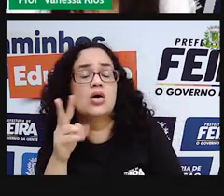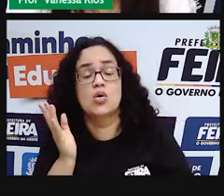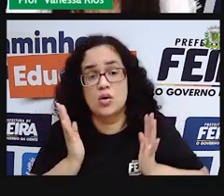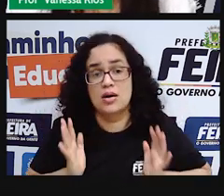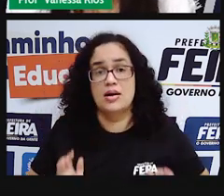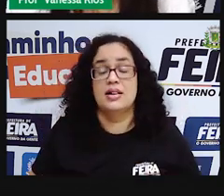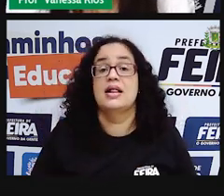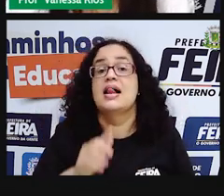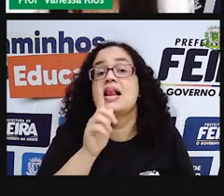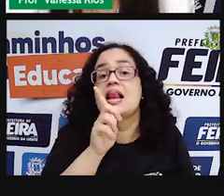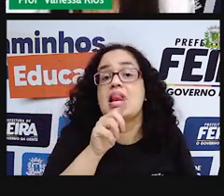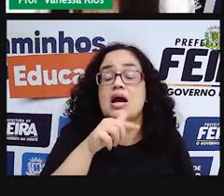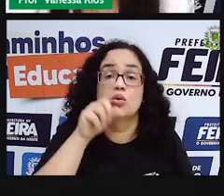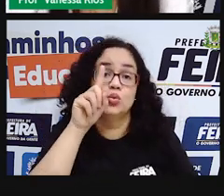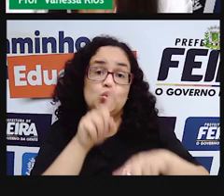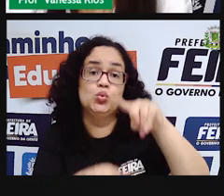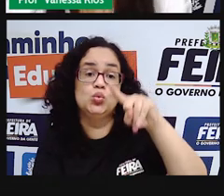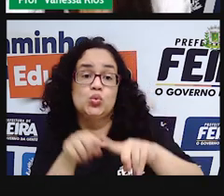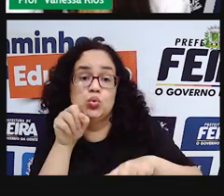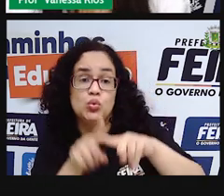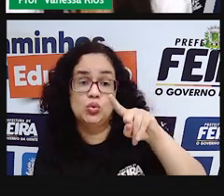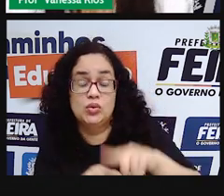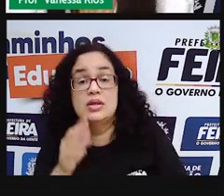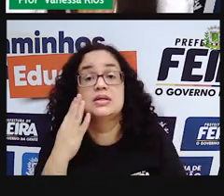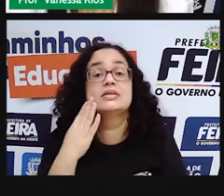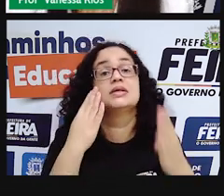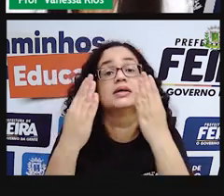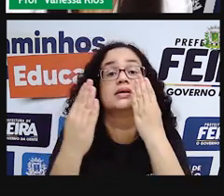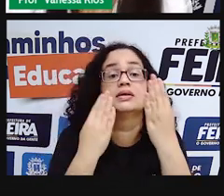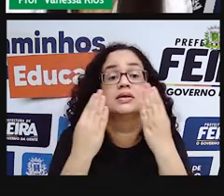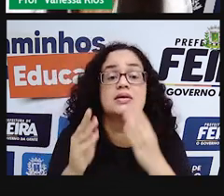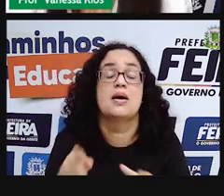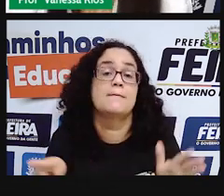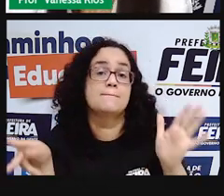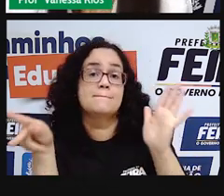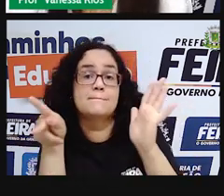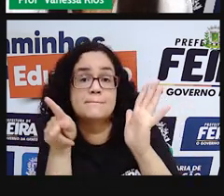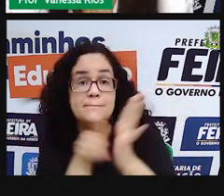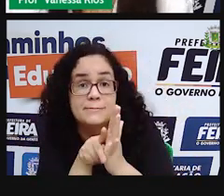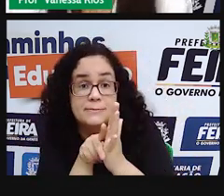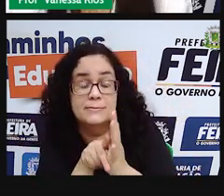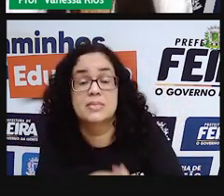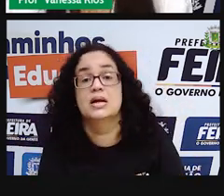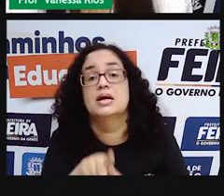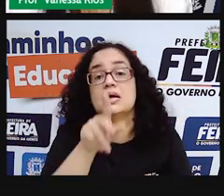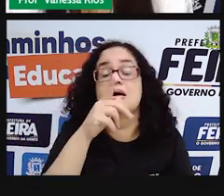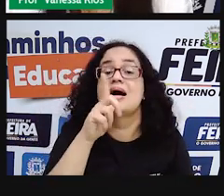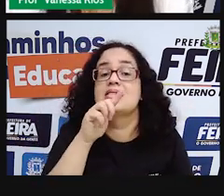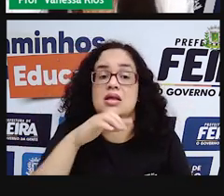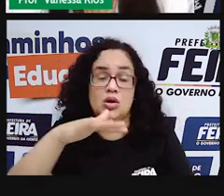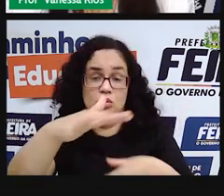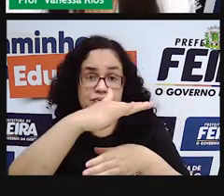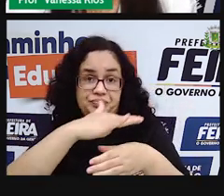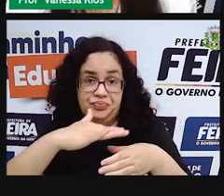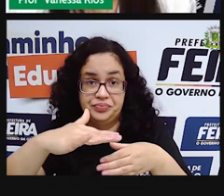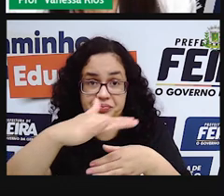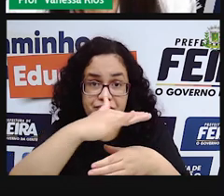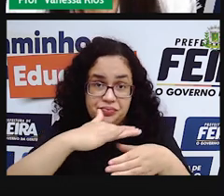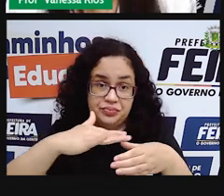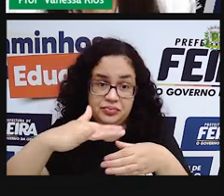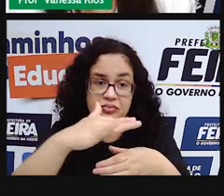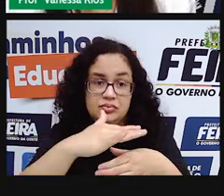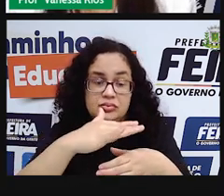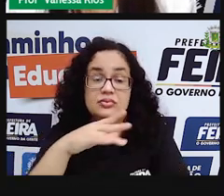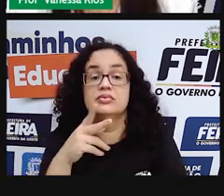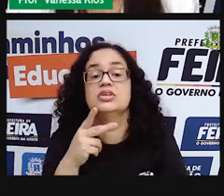água em alguns materiais. e assim analisar a propriedade da permeabilidade, quando a gente